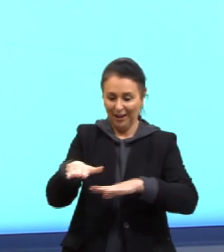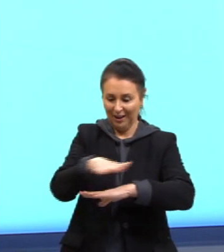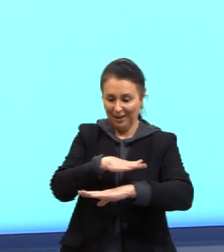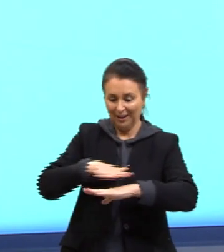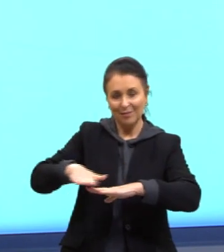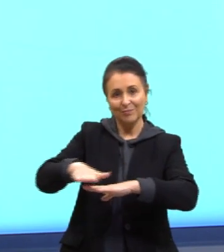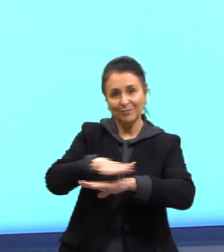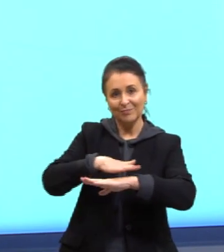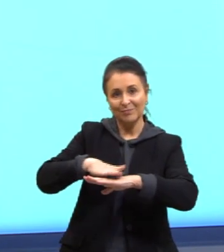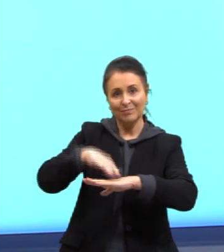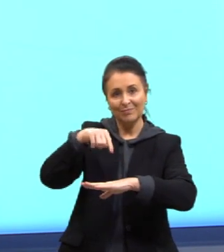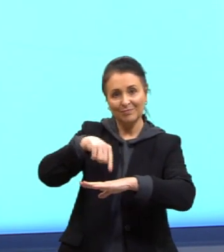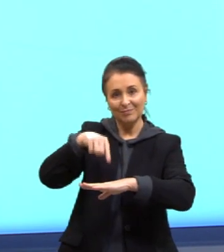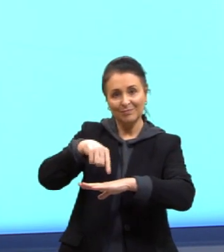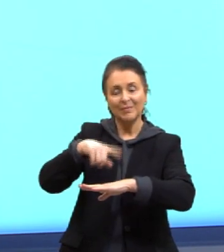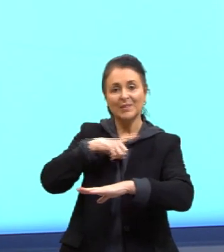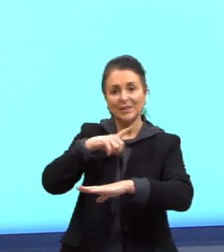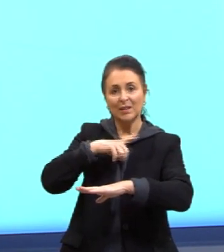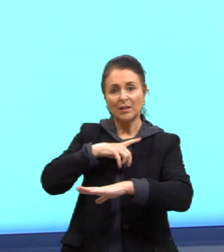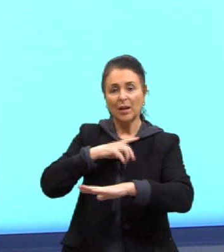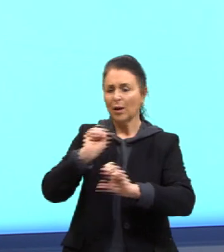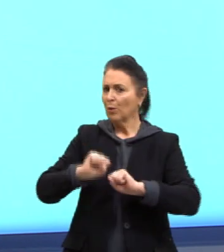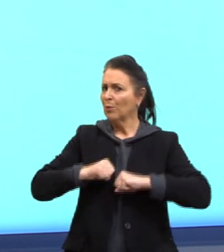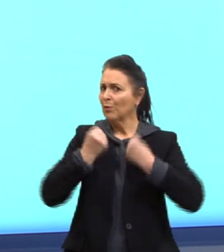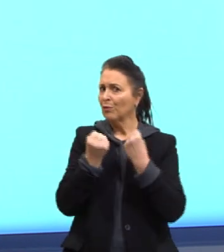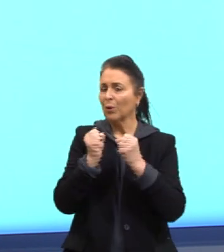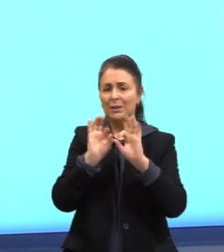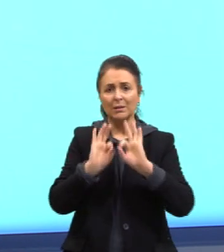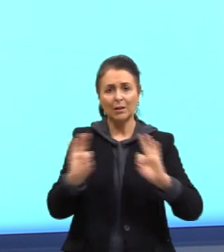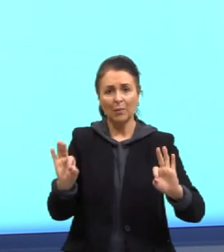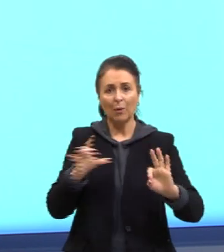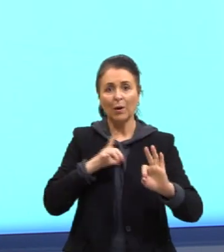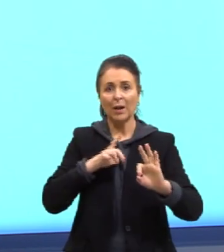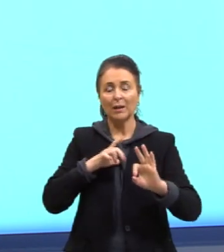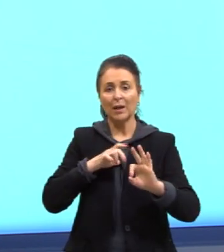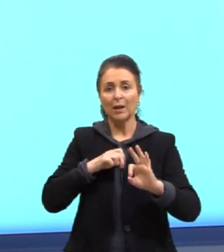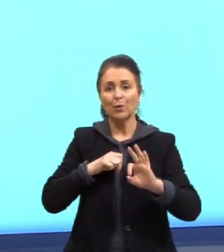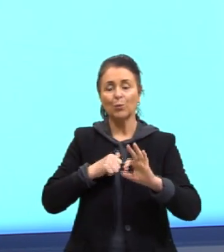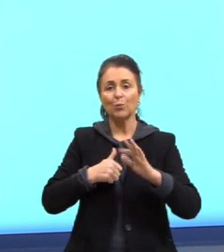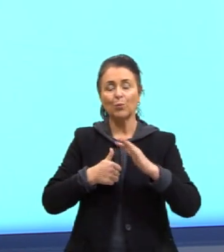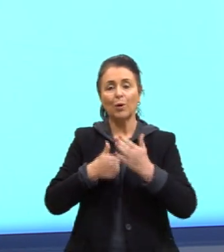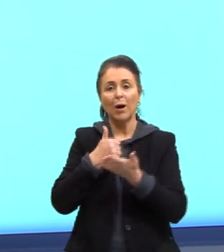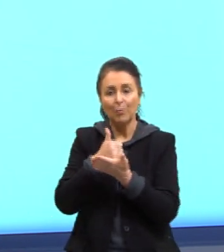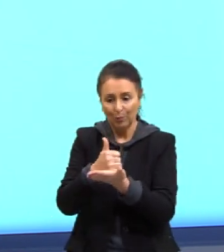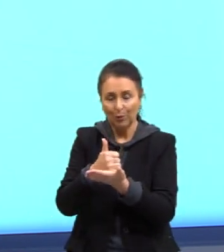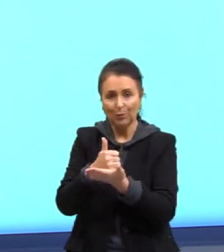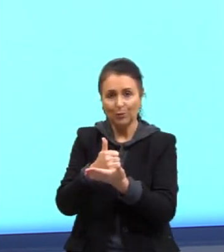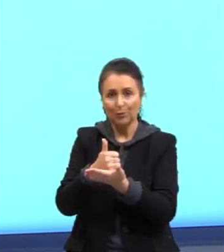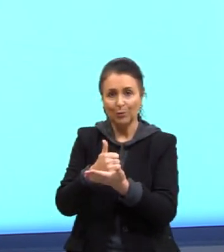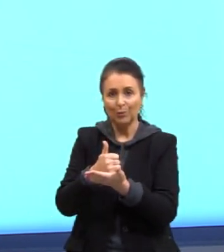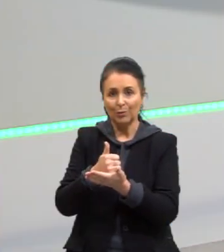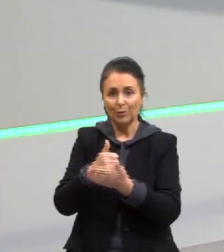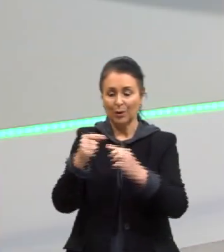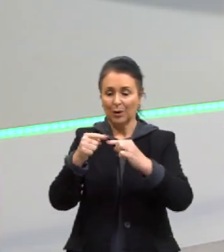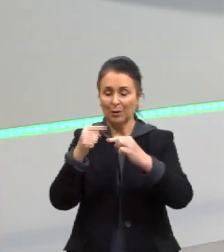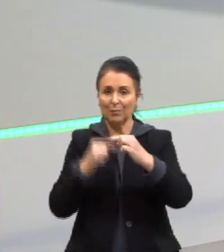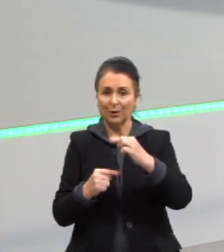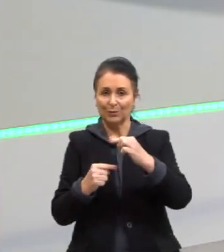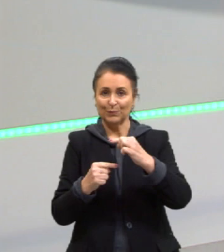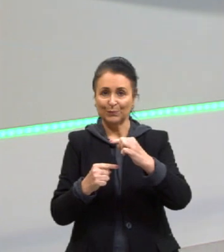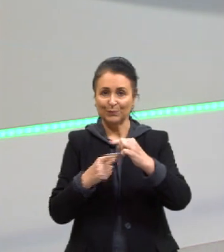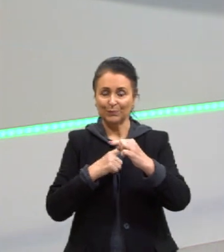Daí, aqui, quando ela chega no chão, a gente já tem a força normal, porque tem um apoio embaixo dessa maçã. Então, energia potencial.